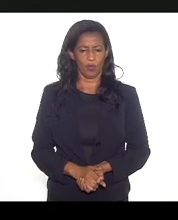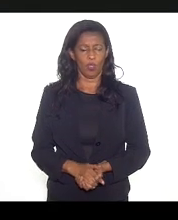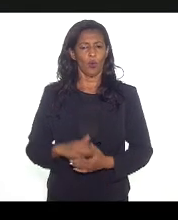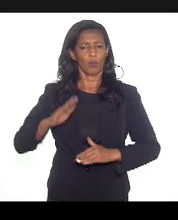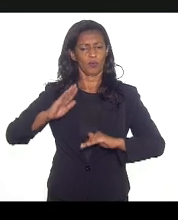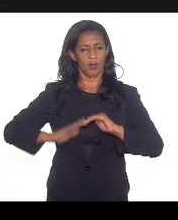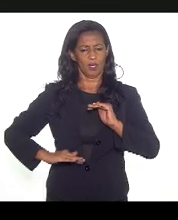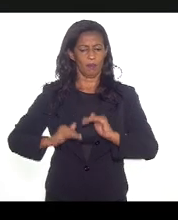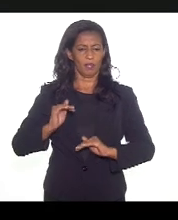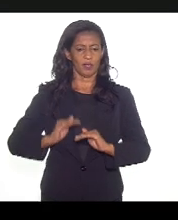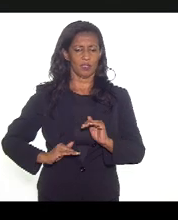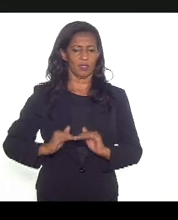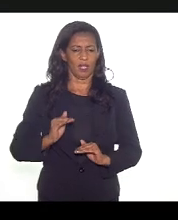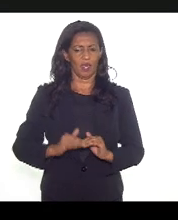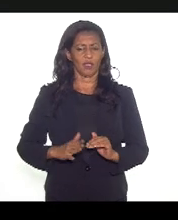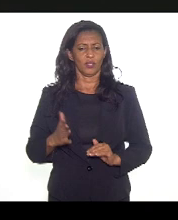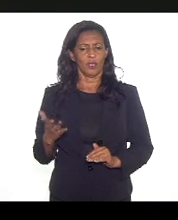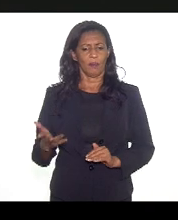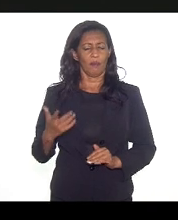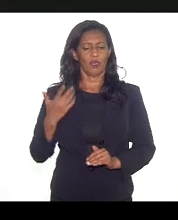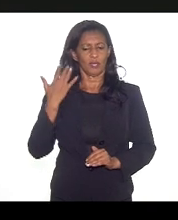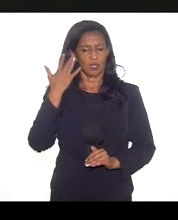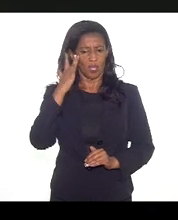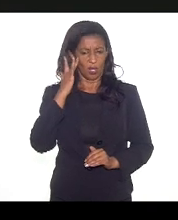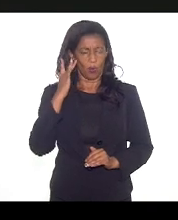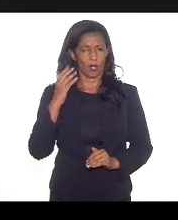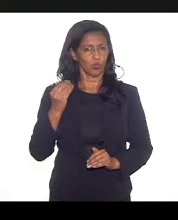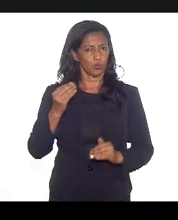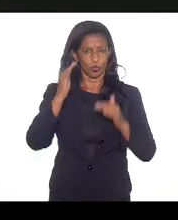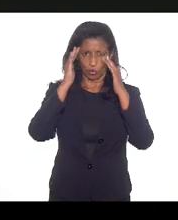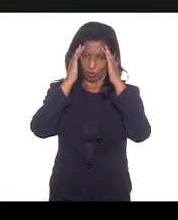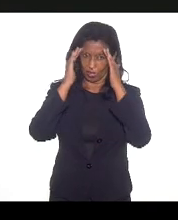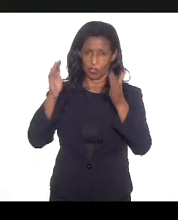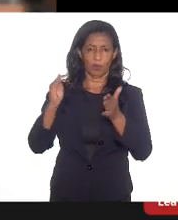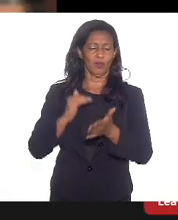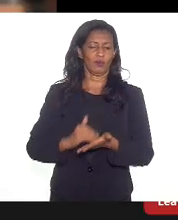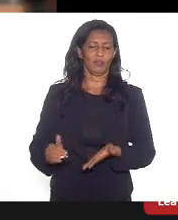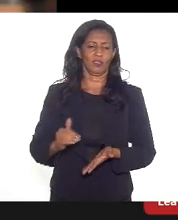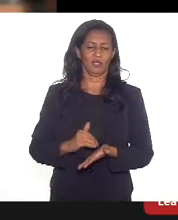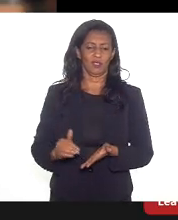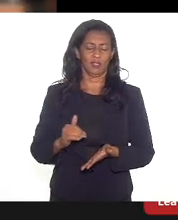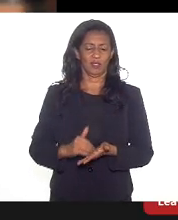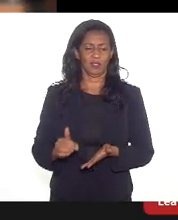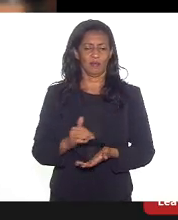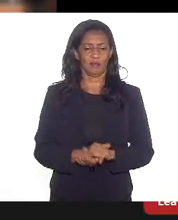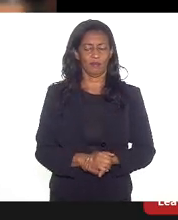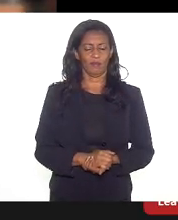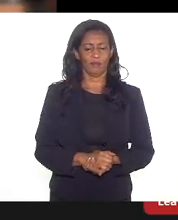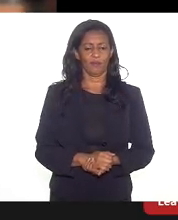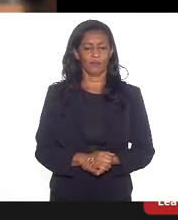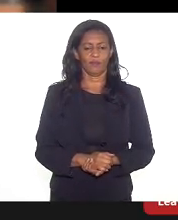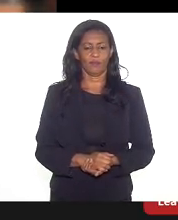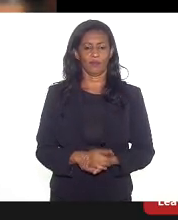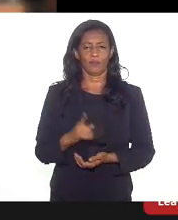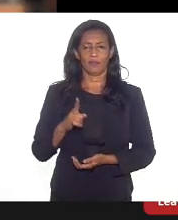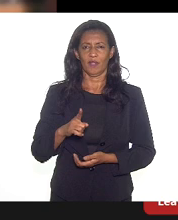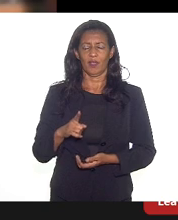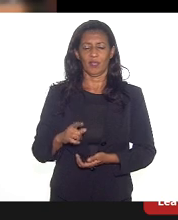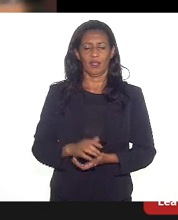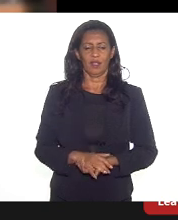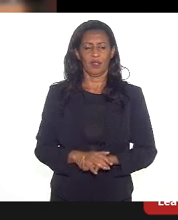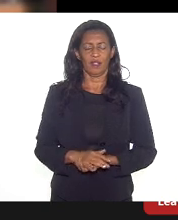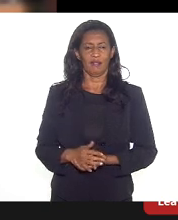capacidade, mas eu acho que a intervenção do Paulo Teixeira com todo respeito ao secretário, essa secretaria também do governo, ela está falha,